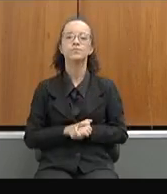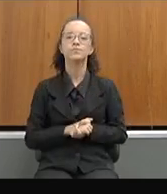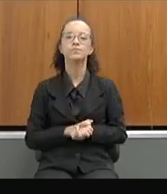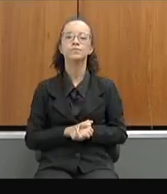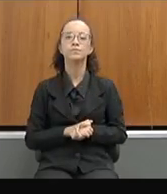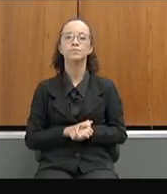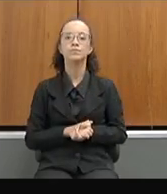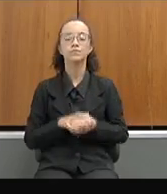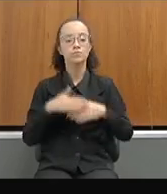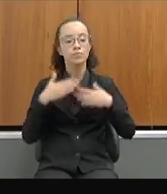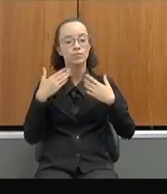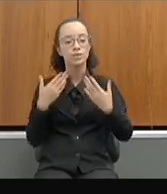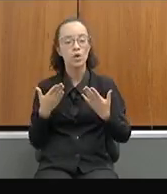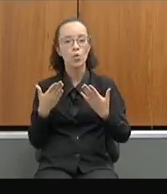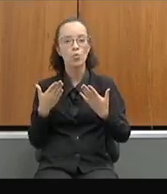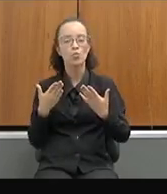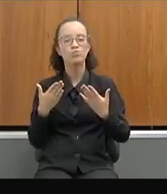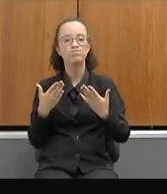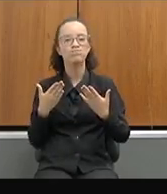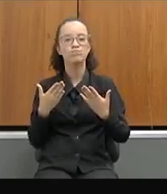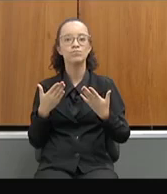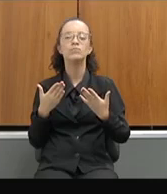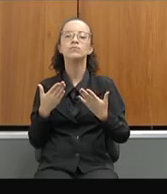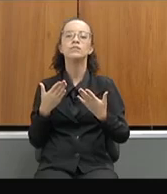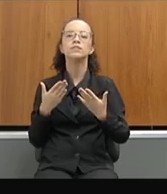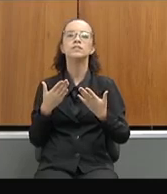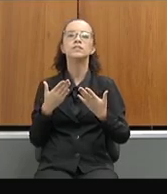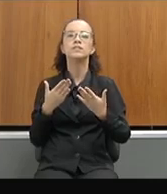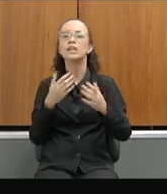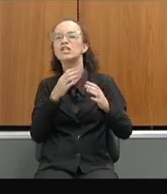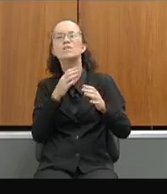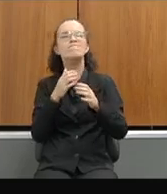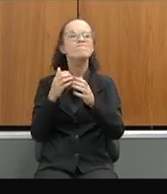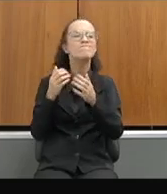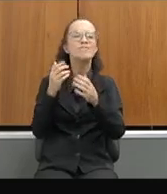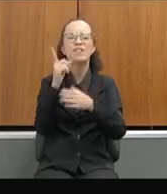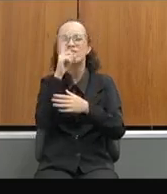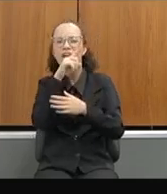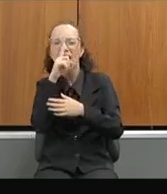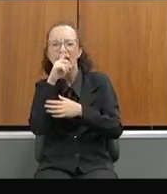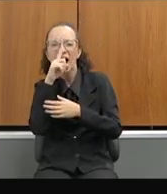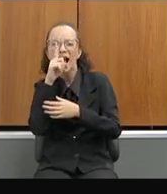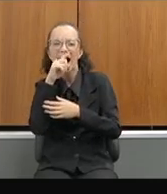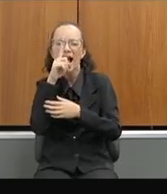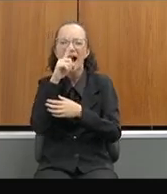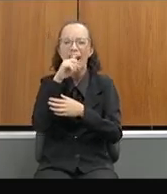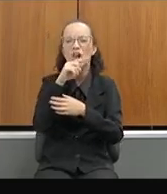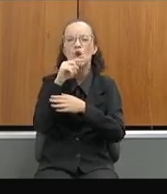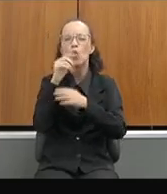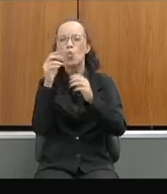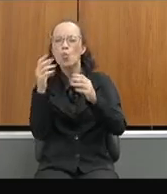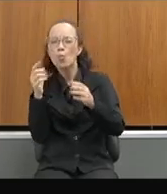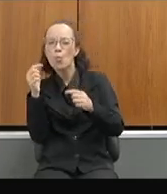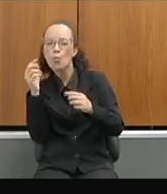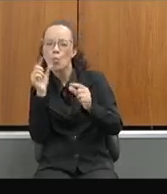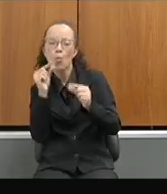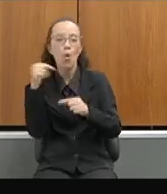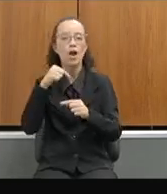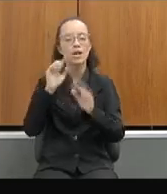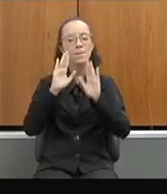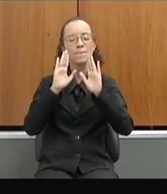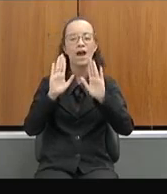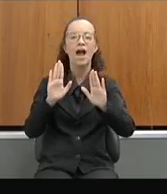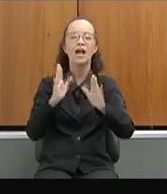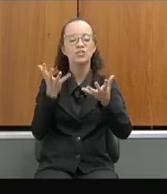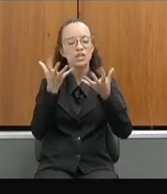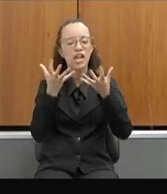Em função do sinal, não consegui acompanhar muito a apresentação do secretário. Pode ser que eu faça alguma